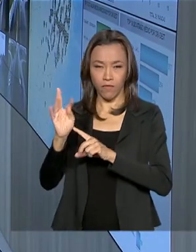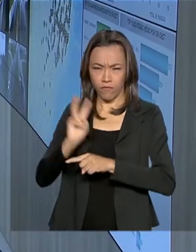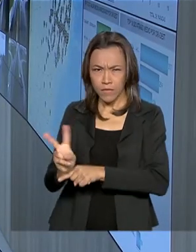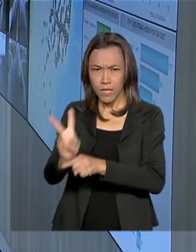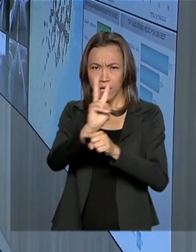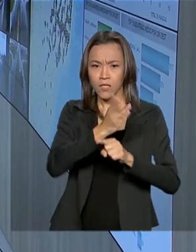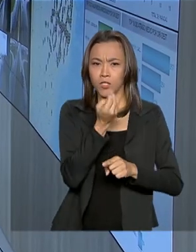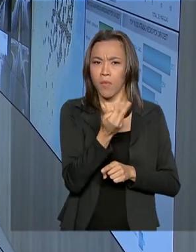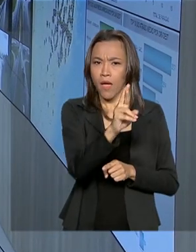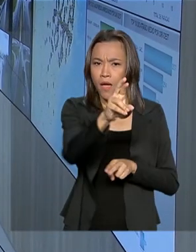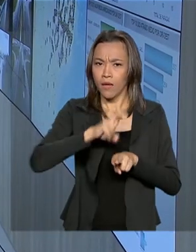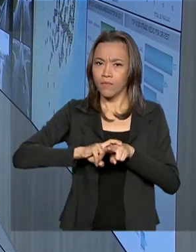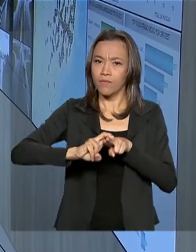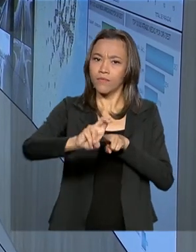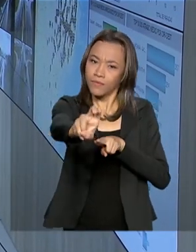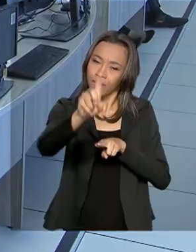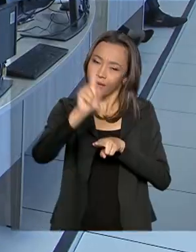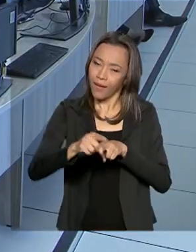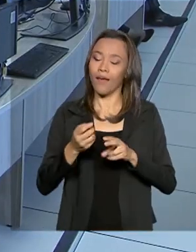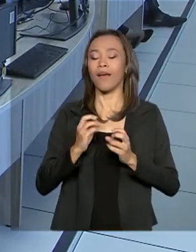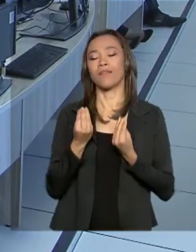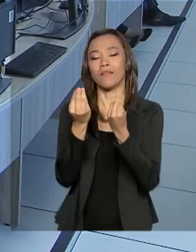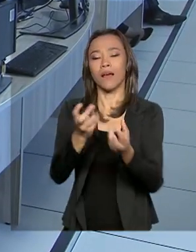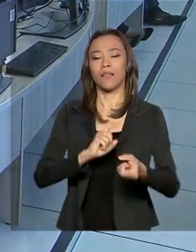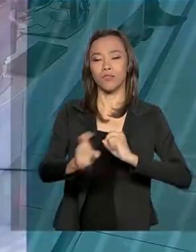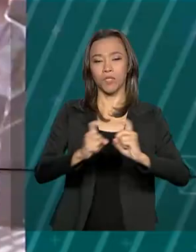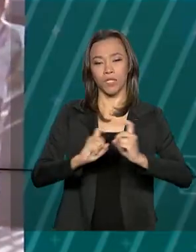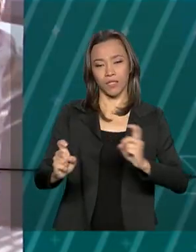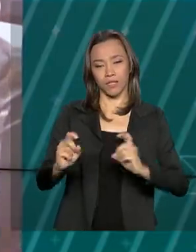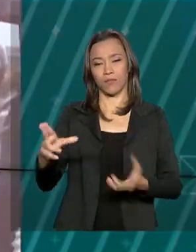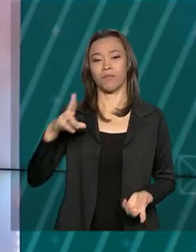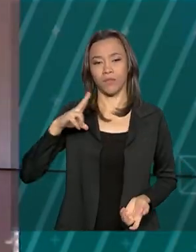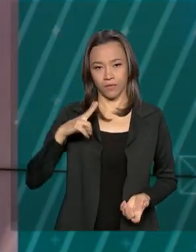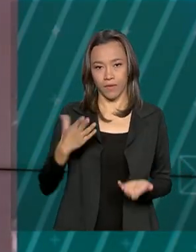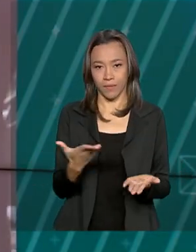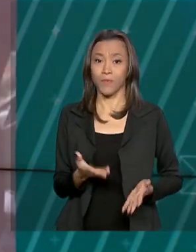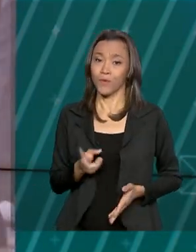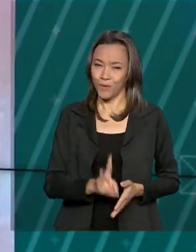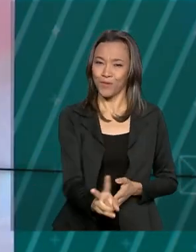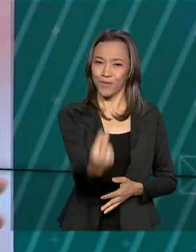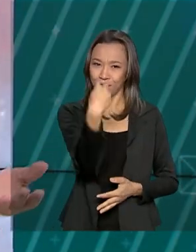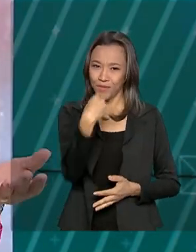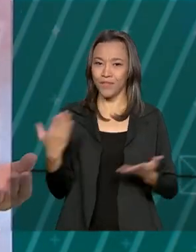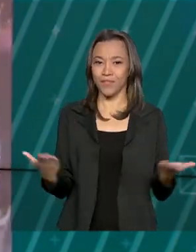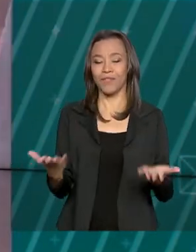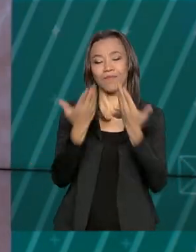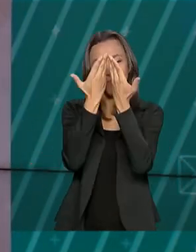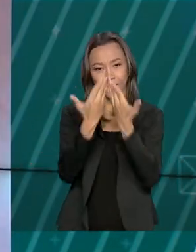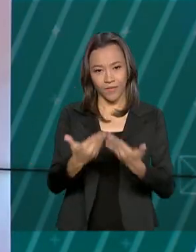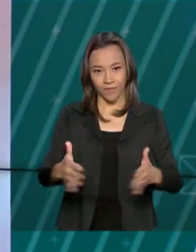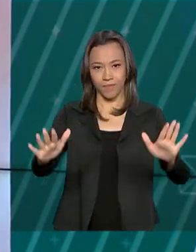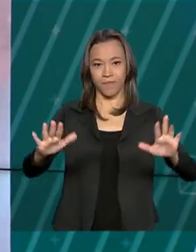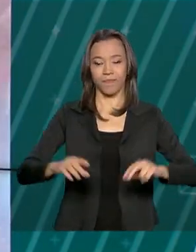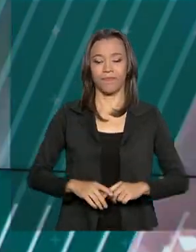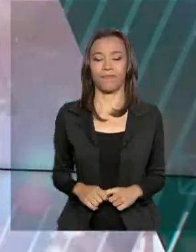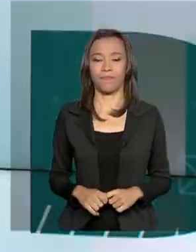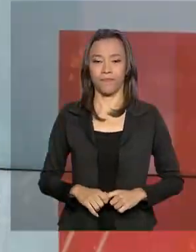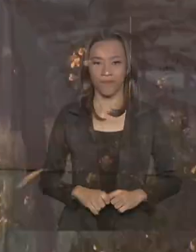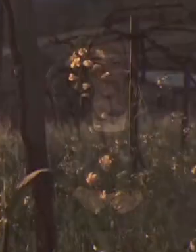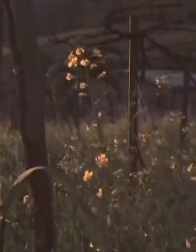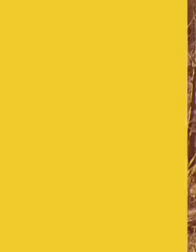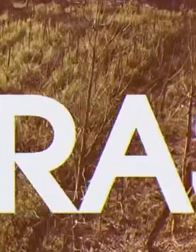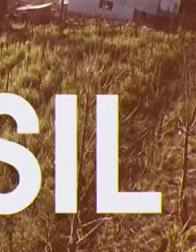rodovias e ferrovias concedidas à iniciativa privada. Fique com a gente, o Brasil em dia já está no ar.